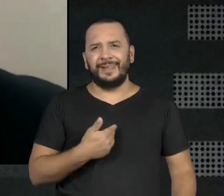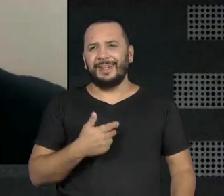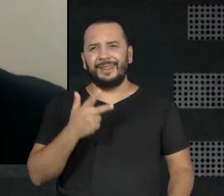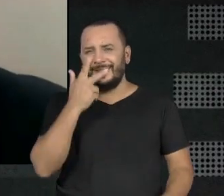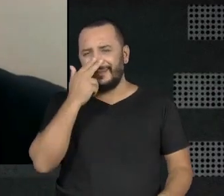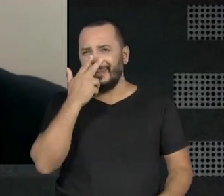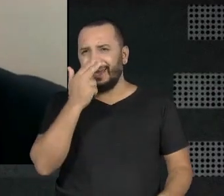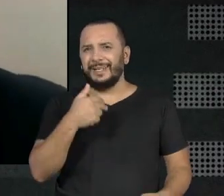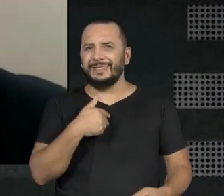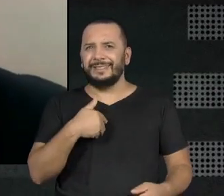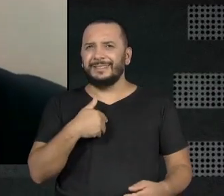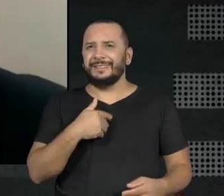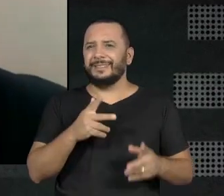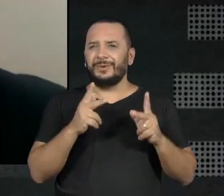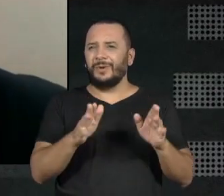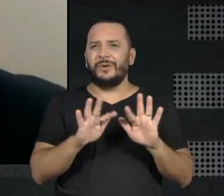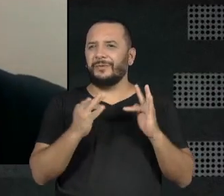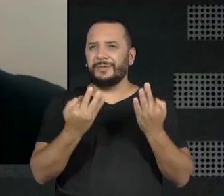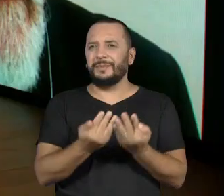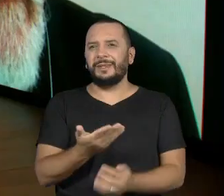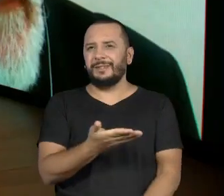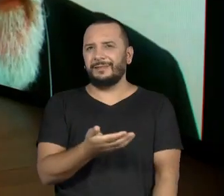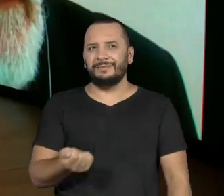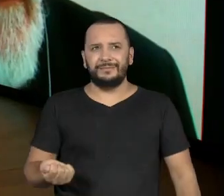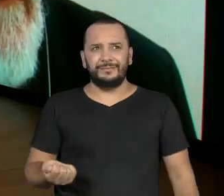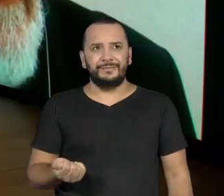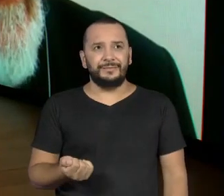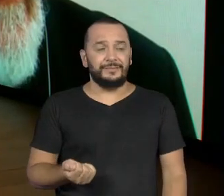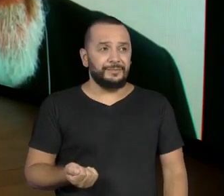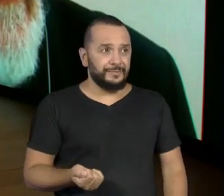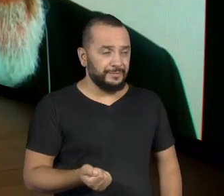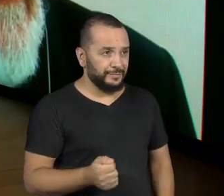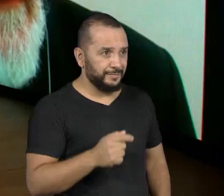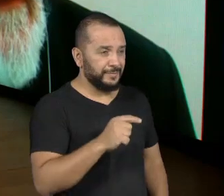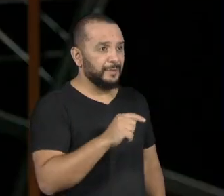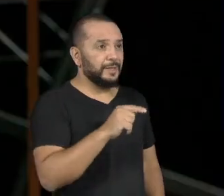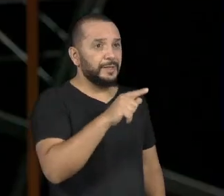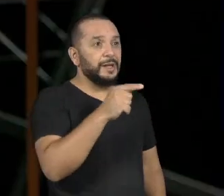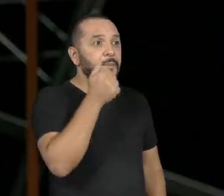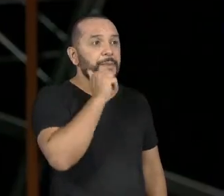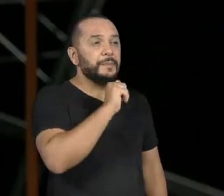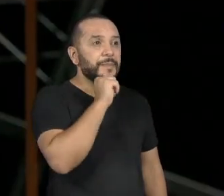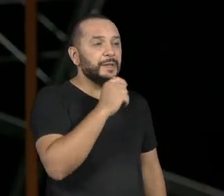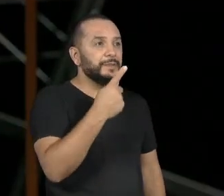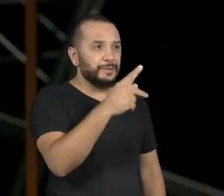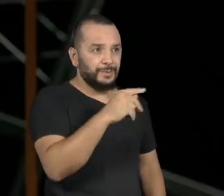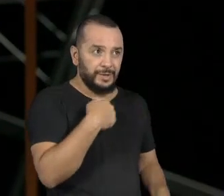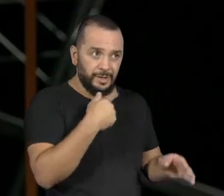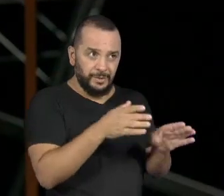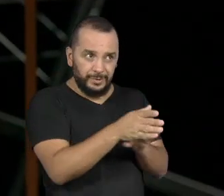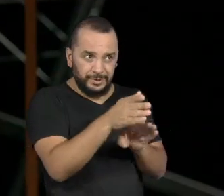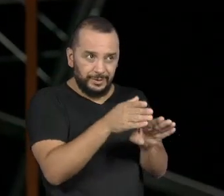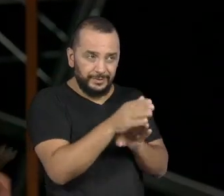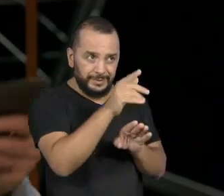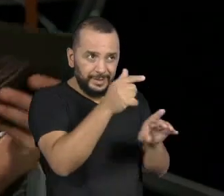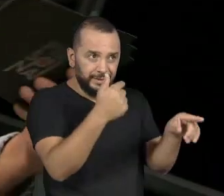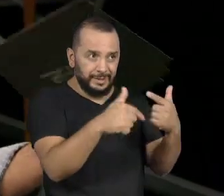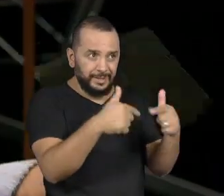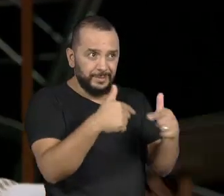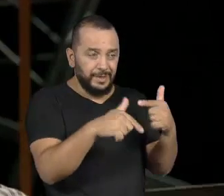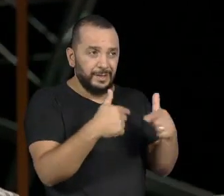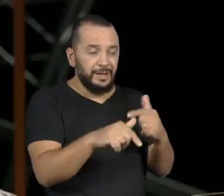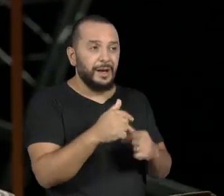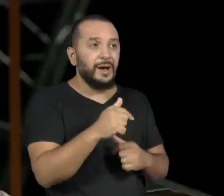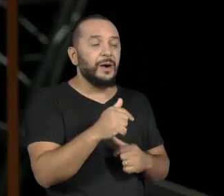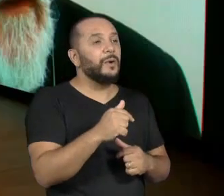Tunes... É dessa família que eu gosto. Ney, dona Tomasa, sua mãe, me aconselhou a ir trabalhar com o homem da